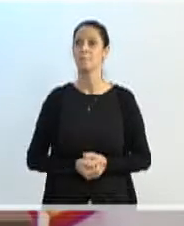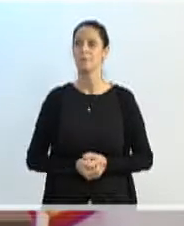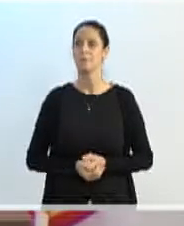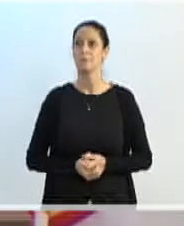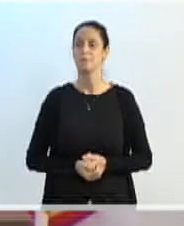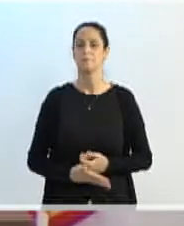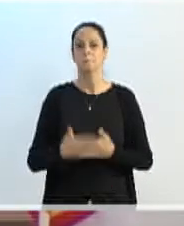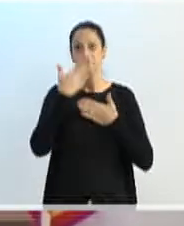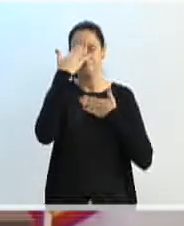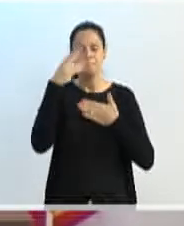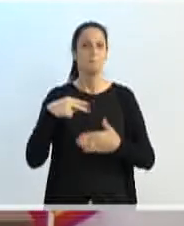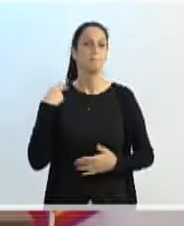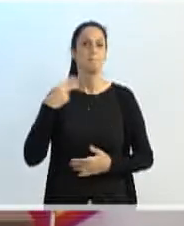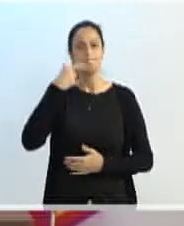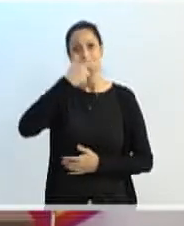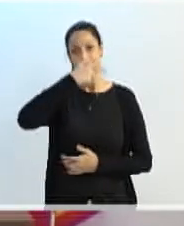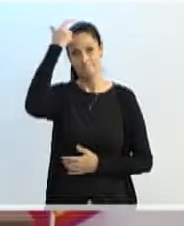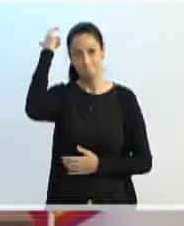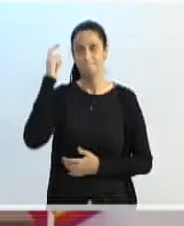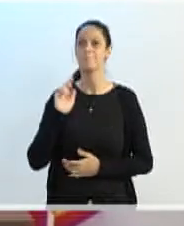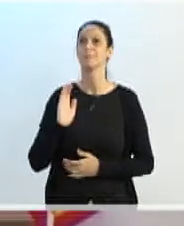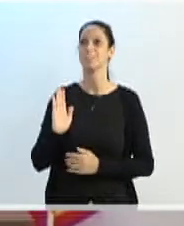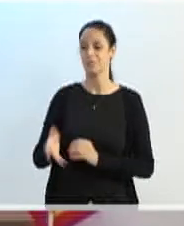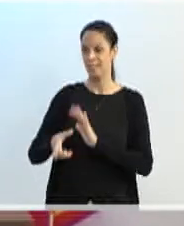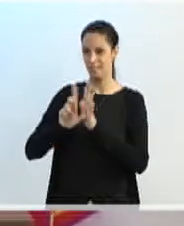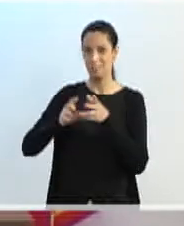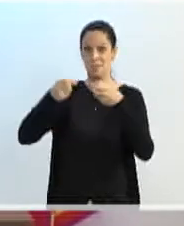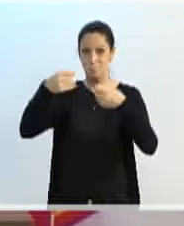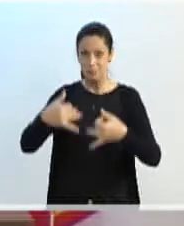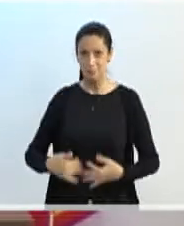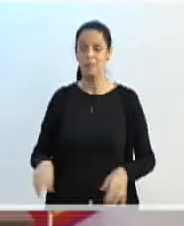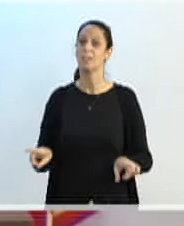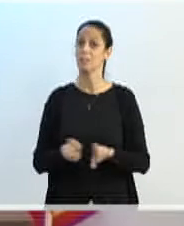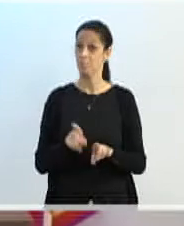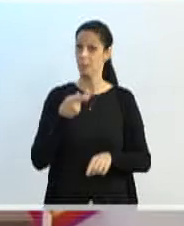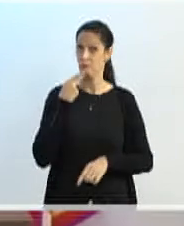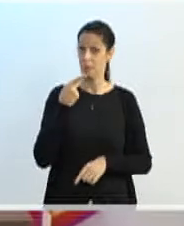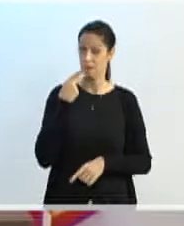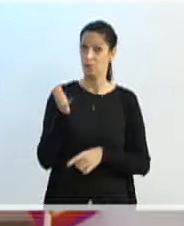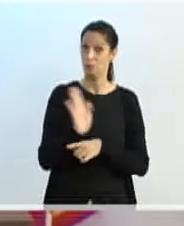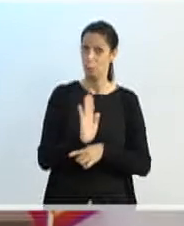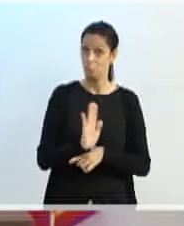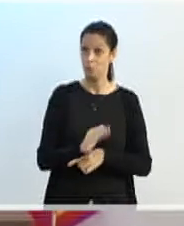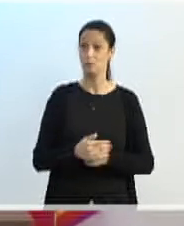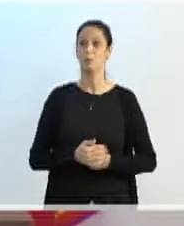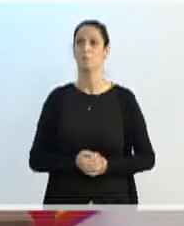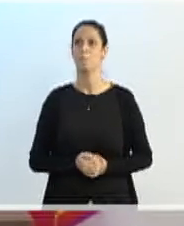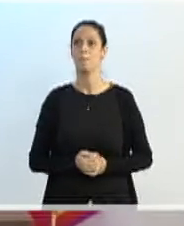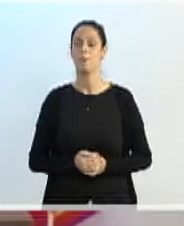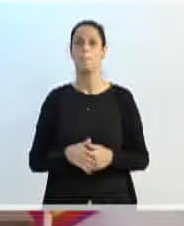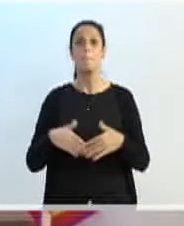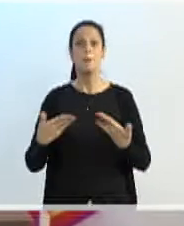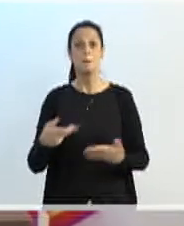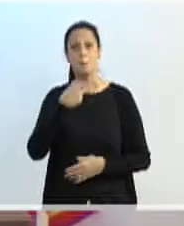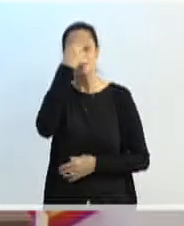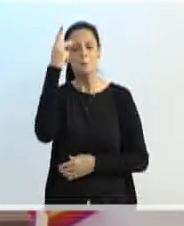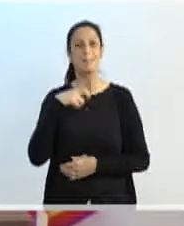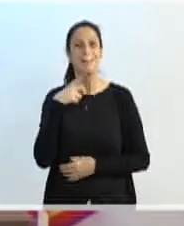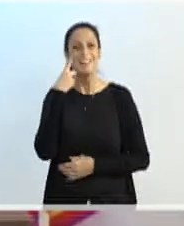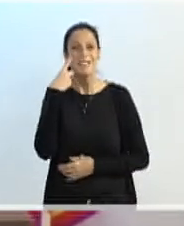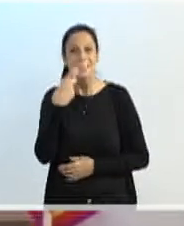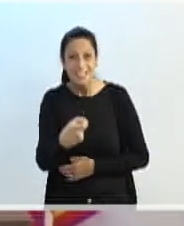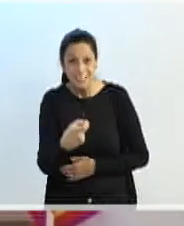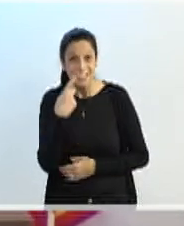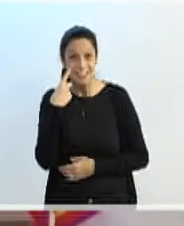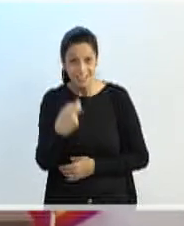Obrigada, vereador. Na verdade, como eu havia citado aqui no vídeo, quando é feita a intenção de vaga, as famílias